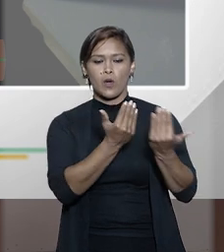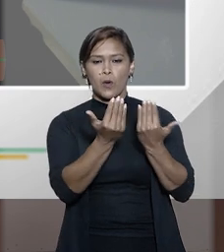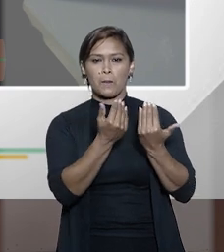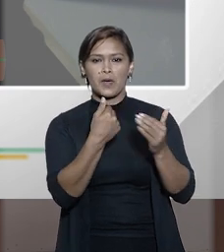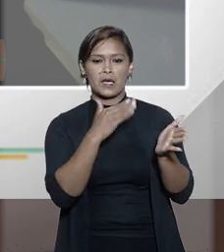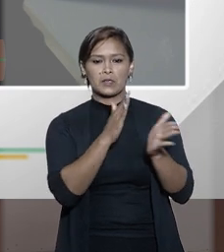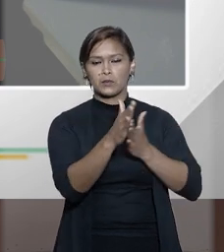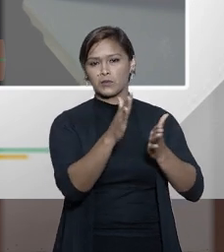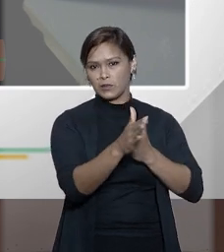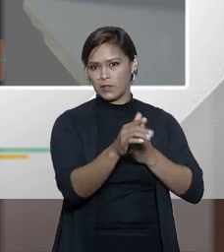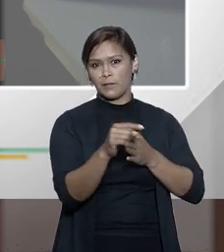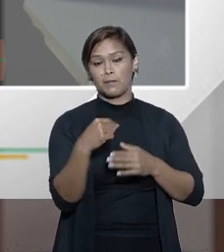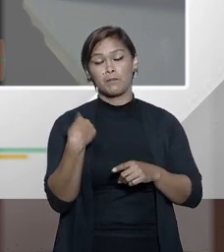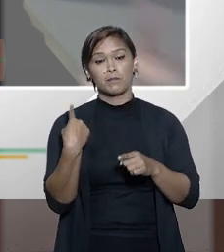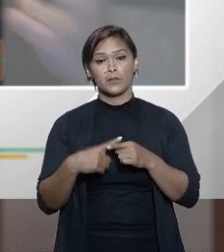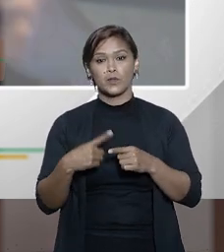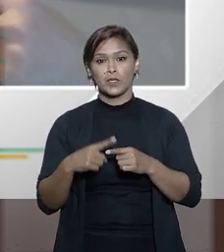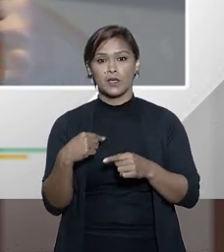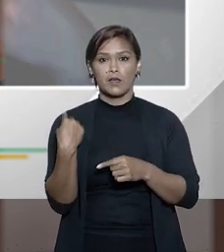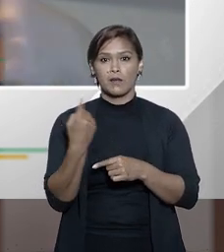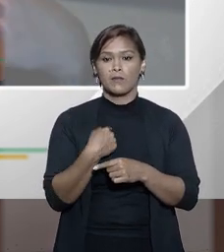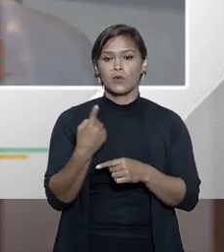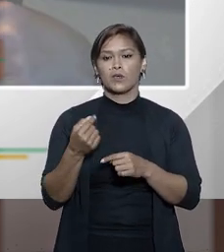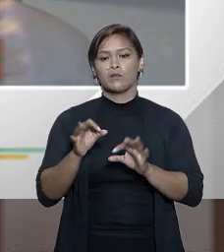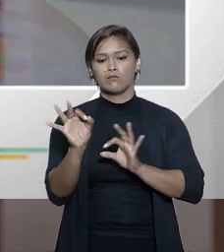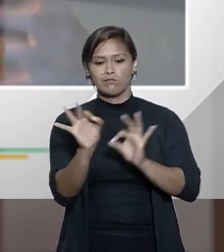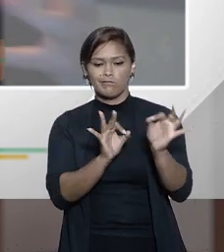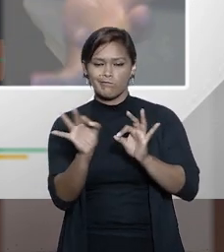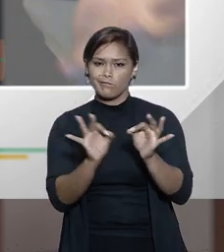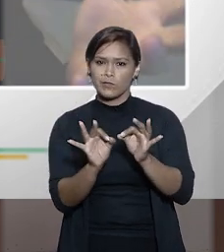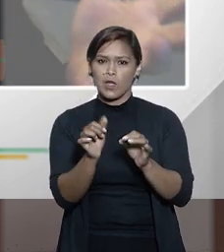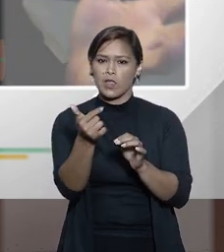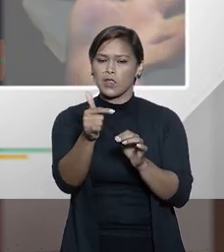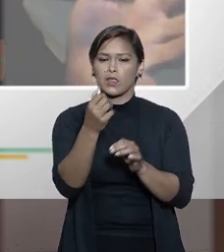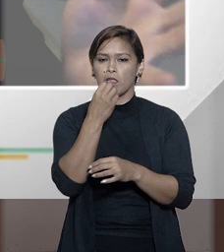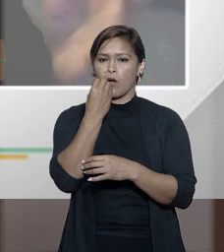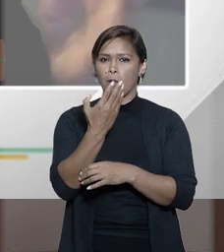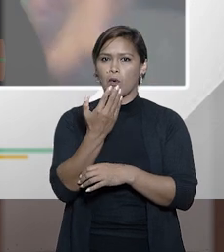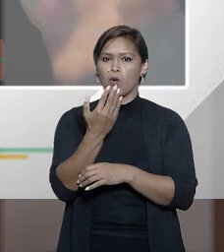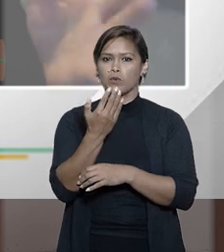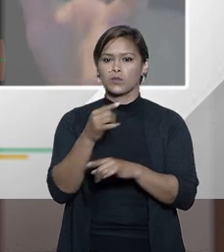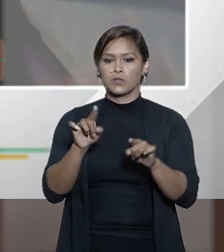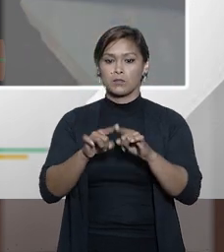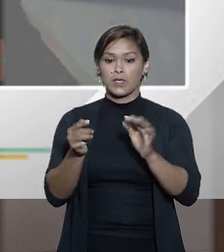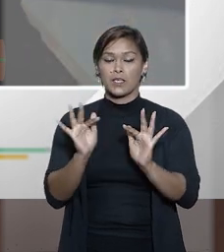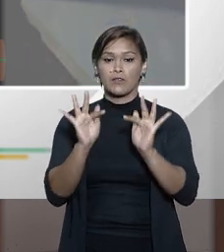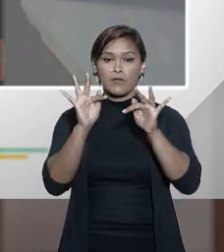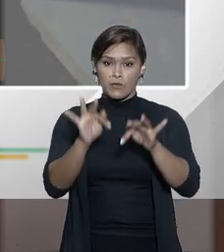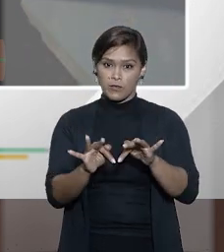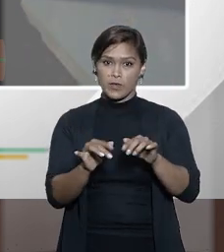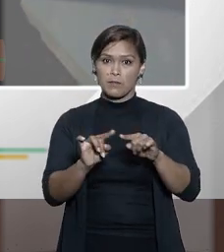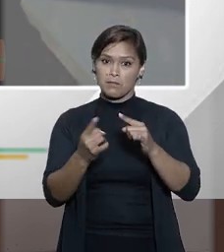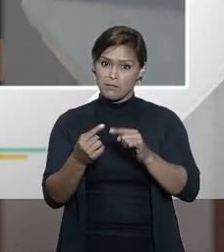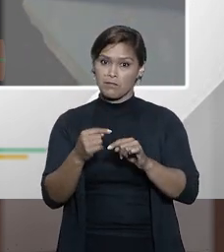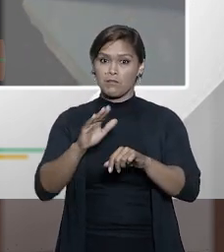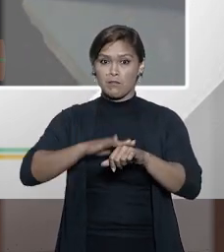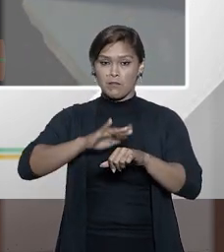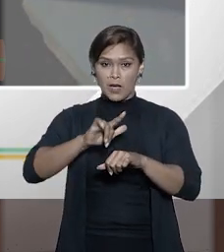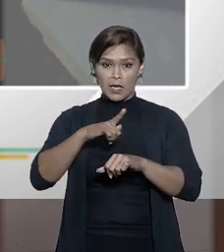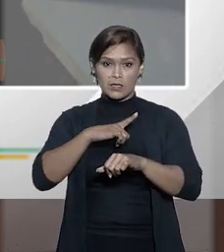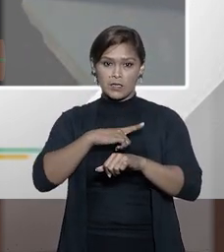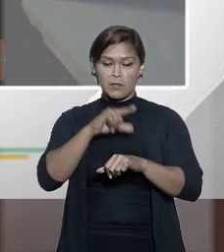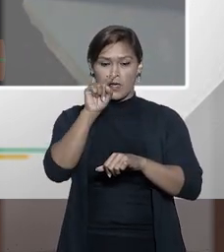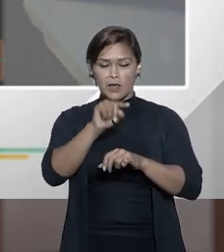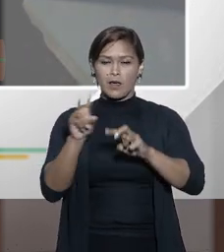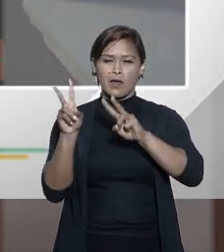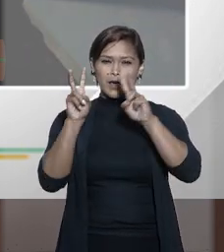com o que sai e isso por quê? os nossos instrumentos não são bons para essa finalidade mas mais ainda